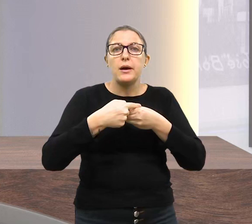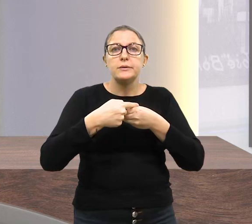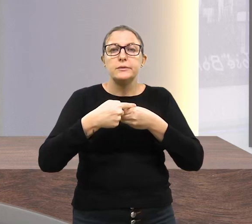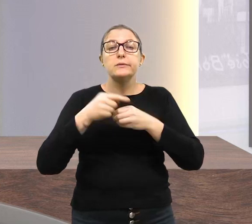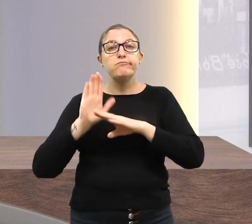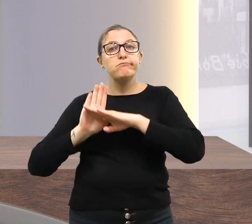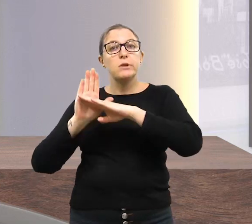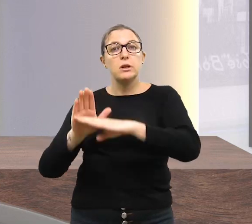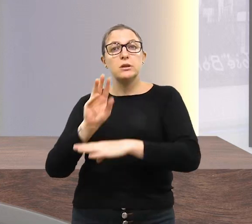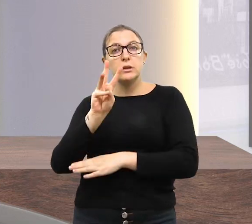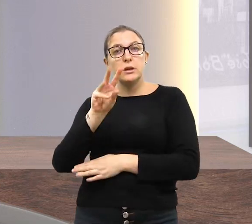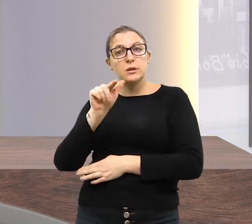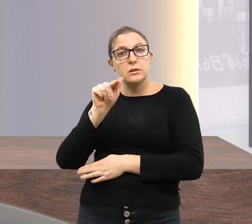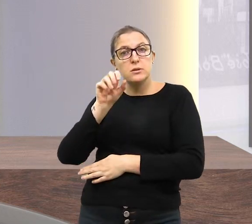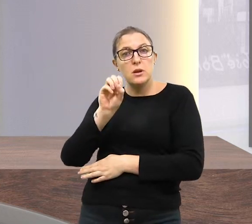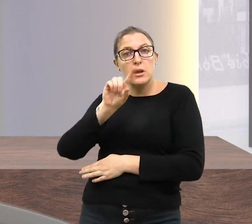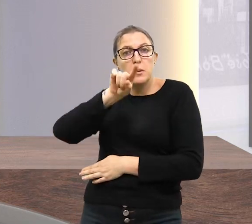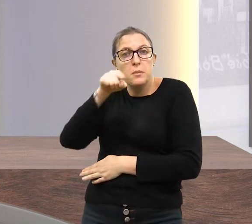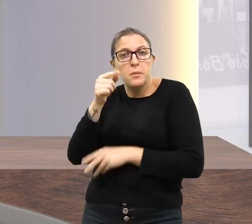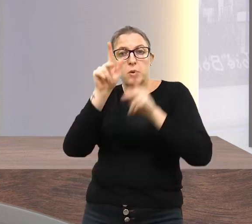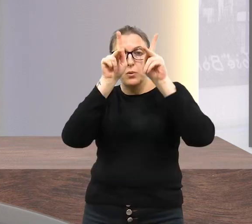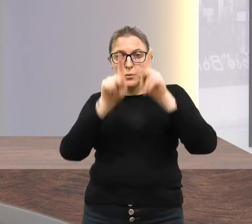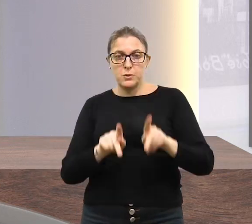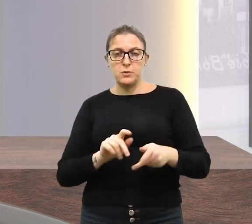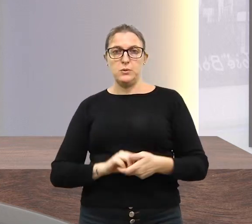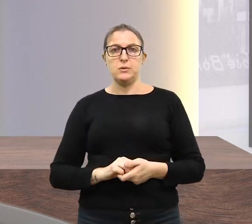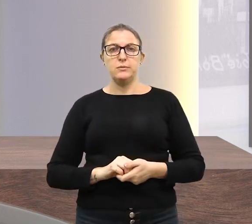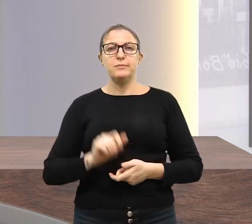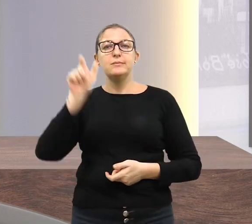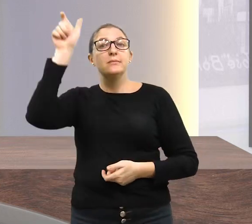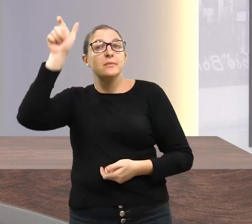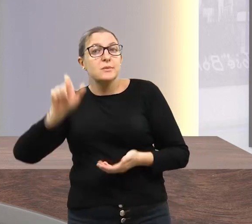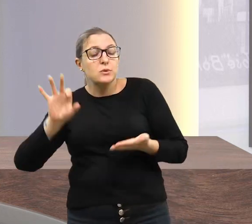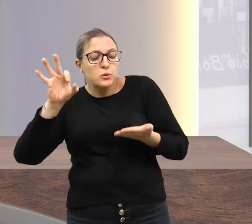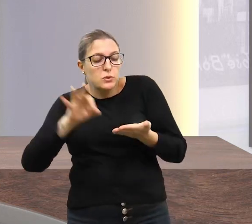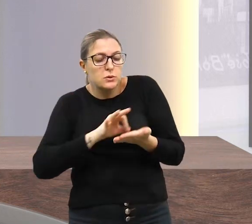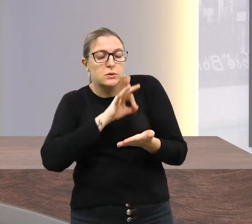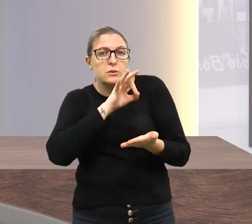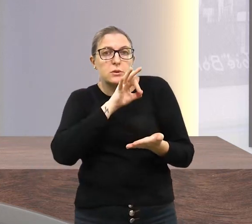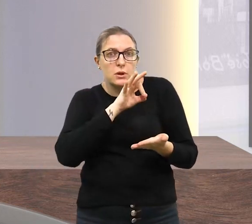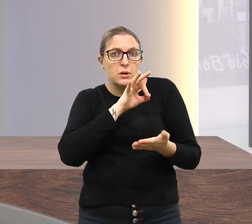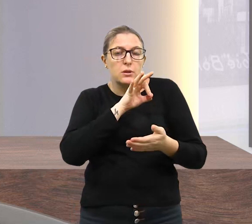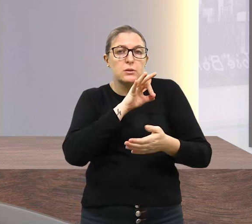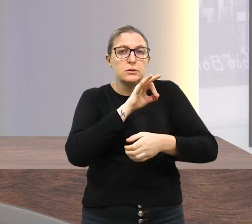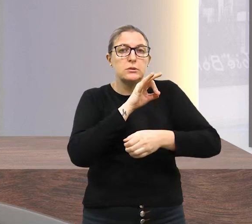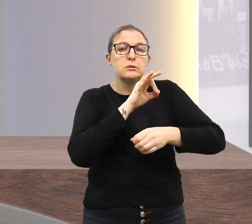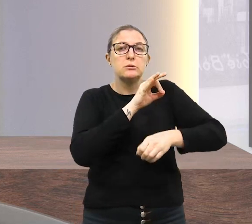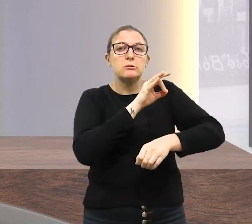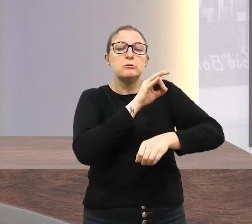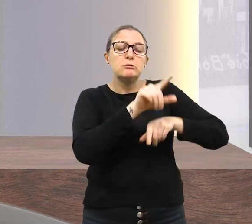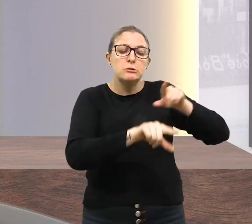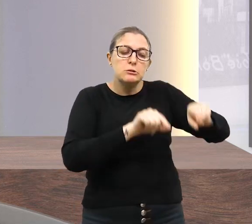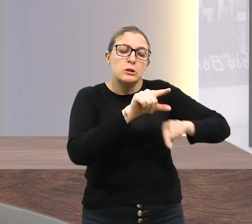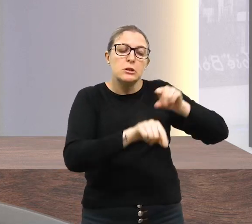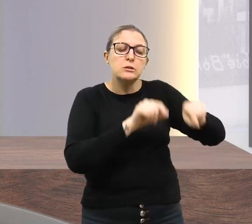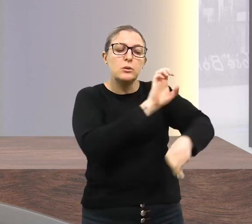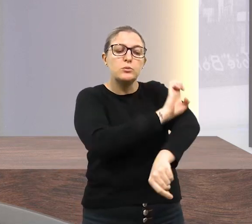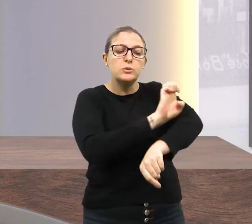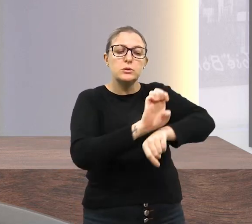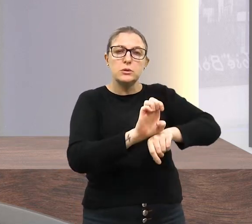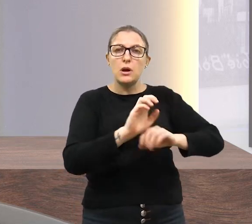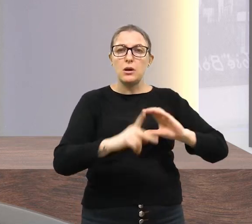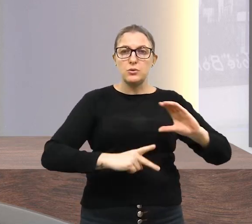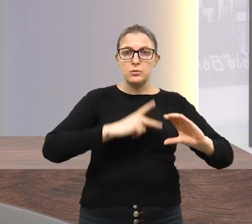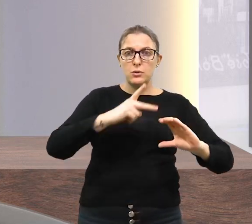370 mil pessoas. Os candidatos inscritos no processo seletivo para a contratação de estagiários da